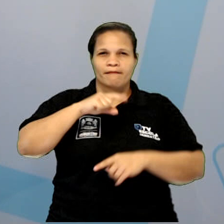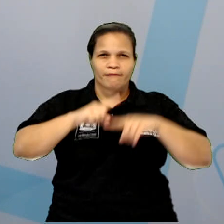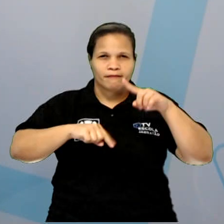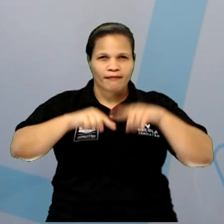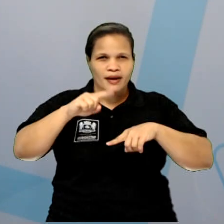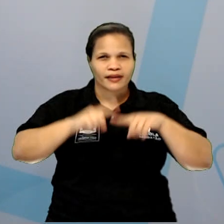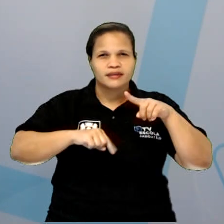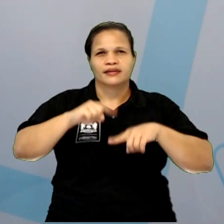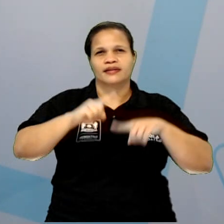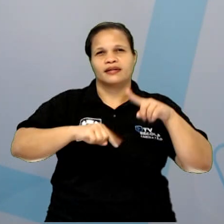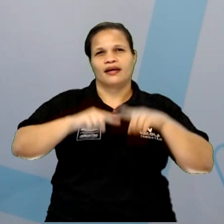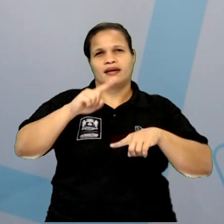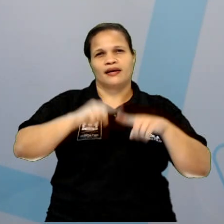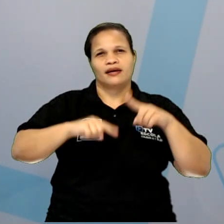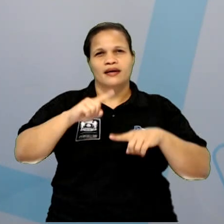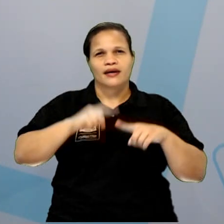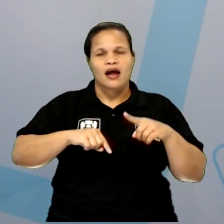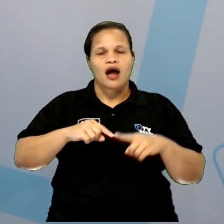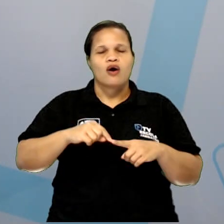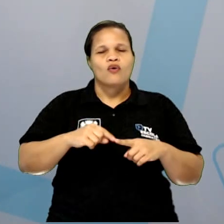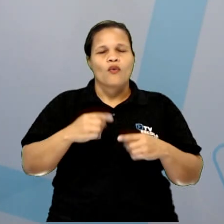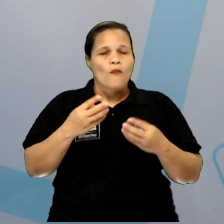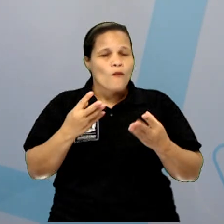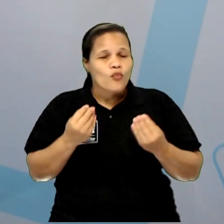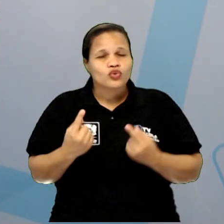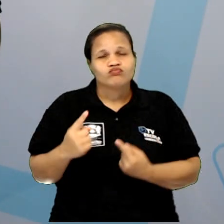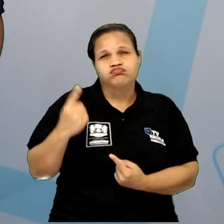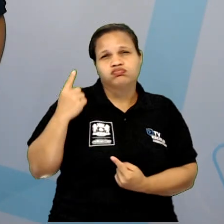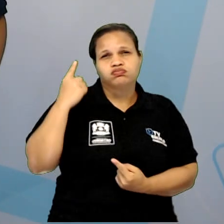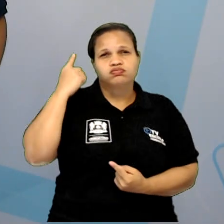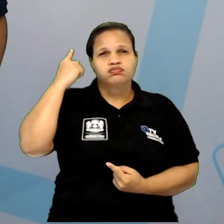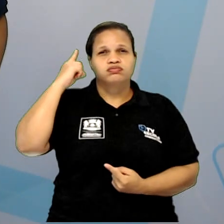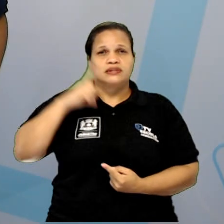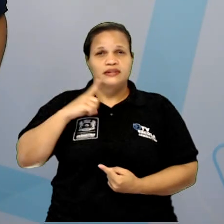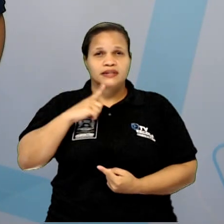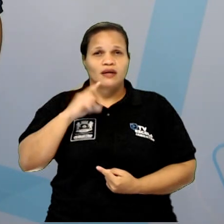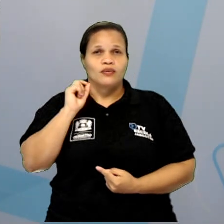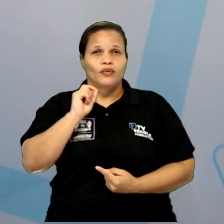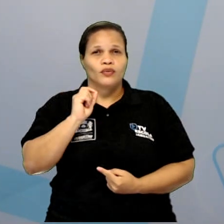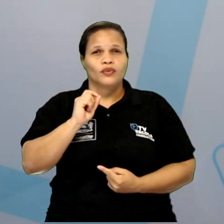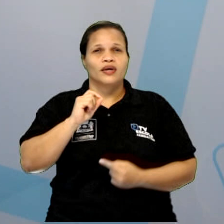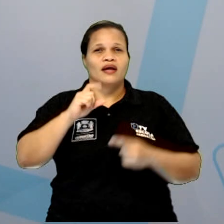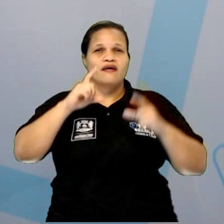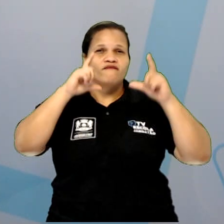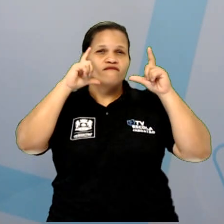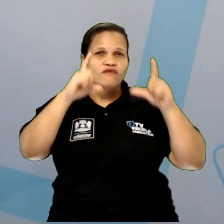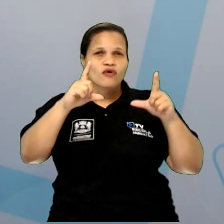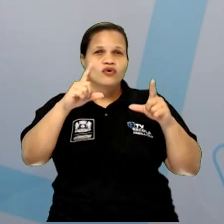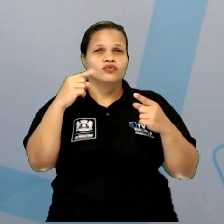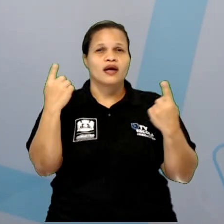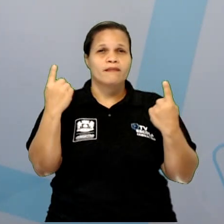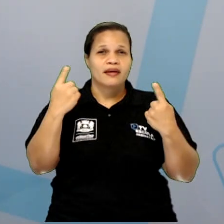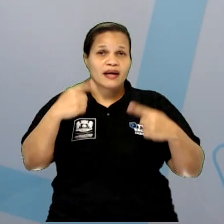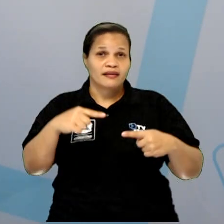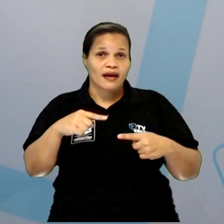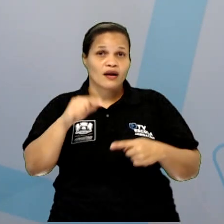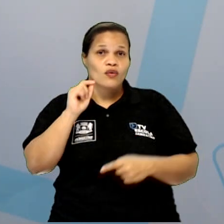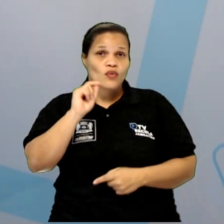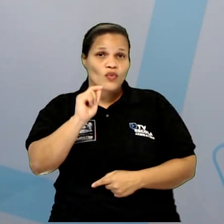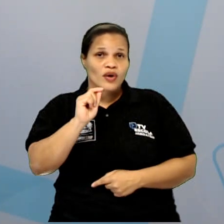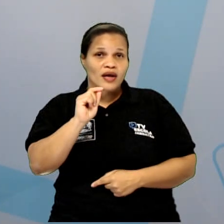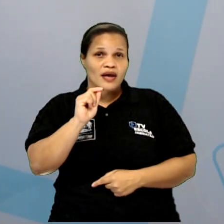e também do período holandês. Lá temos painéis da Batalha dos Guararapes e dos Montes